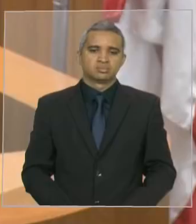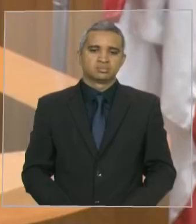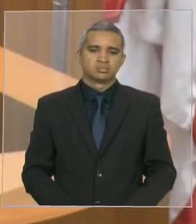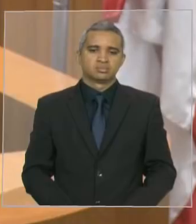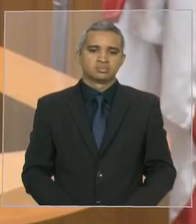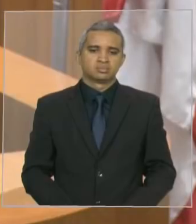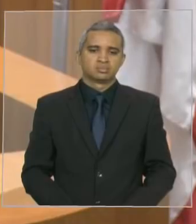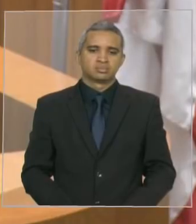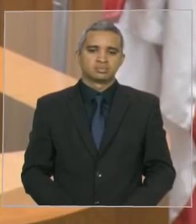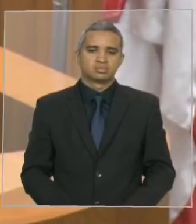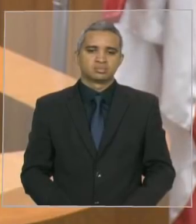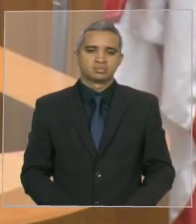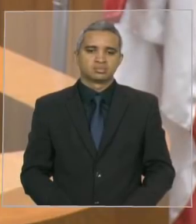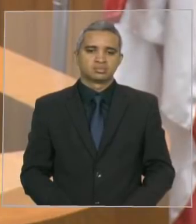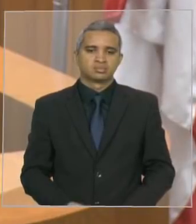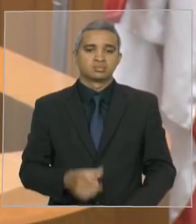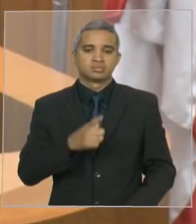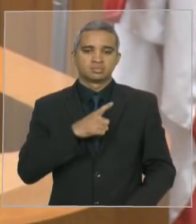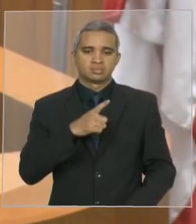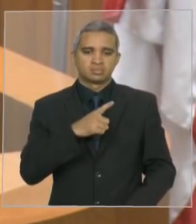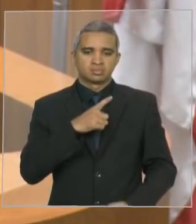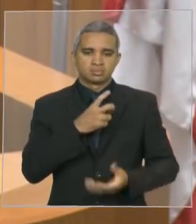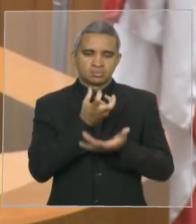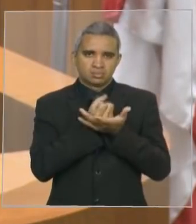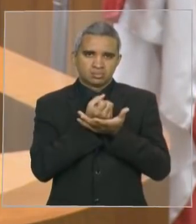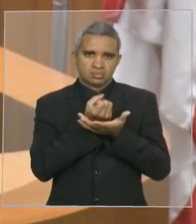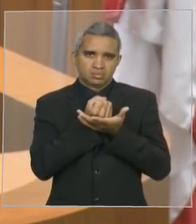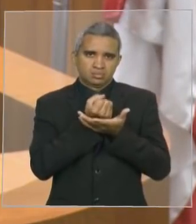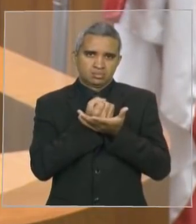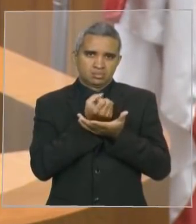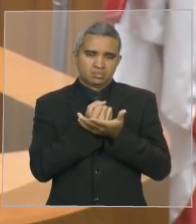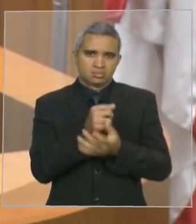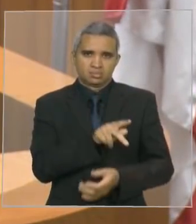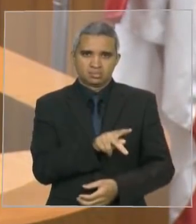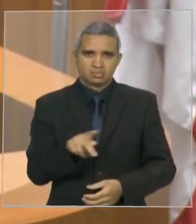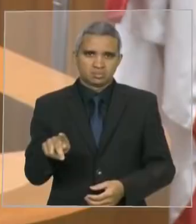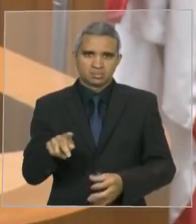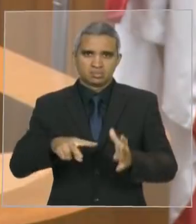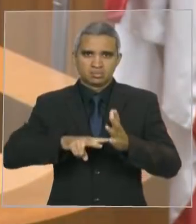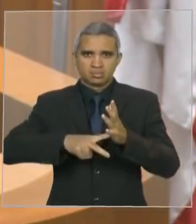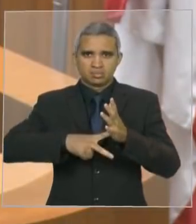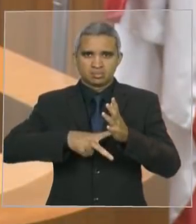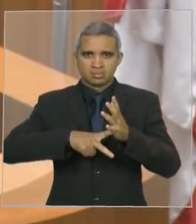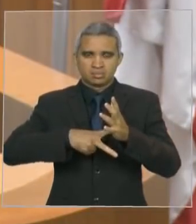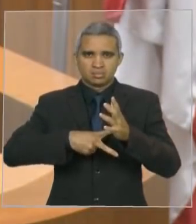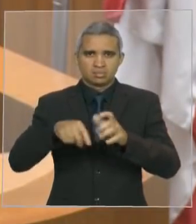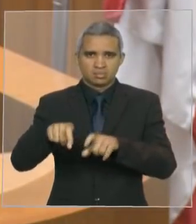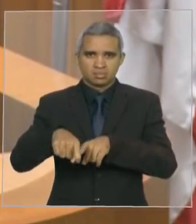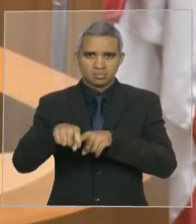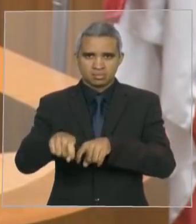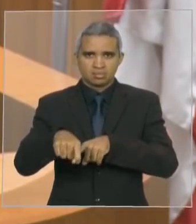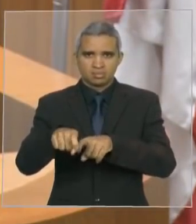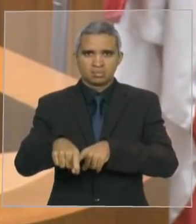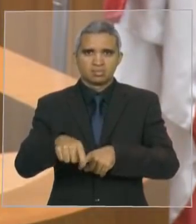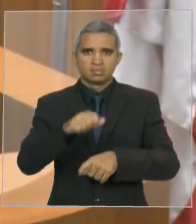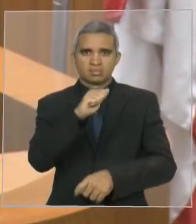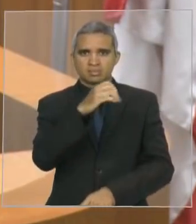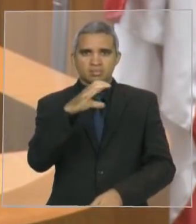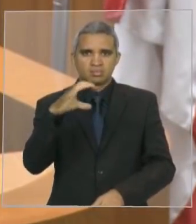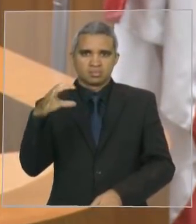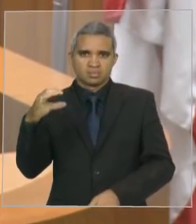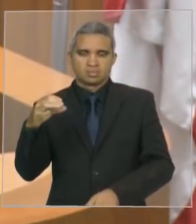que o presidente do sindicato rural de Açailândia colocou ontem nas redes sociais,